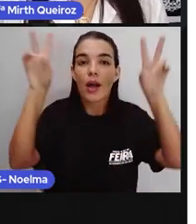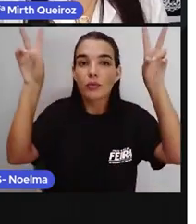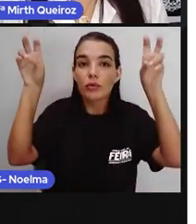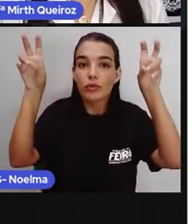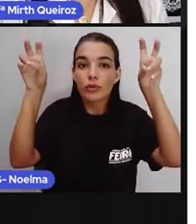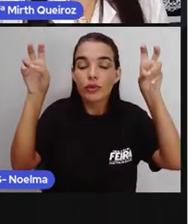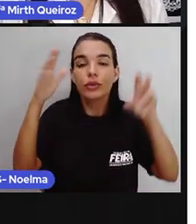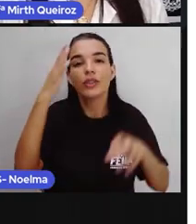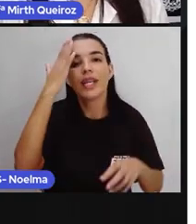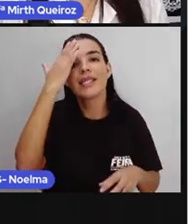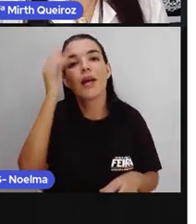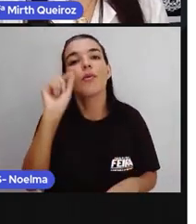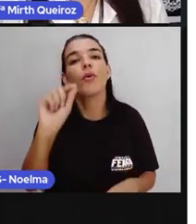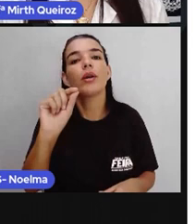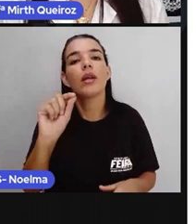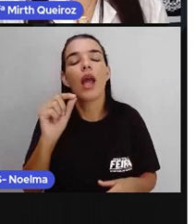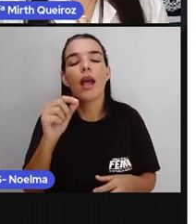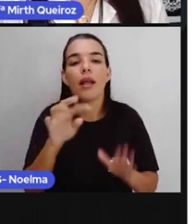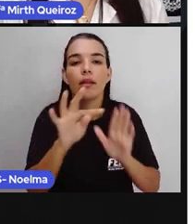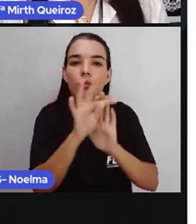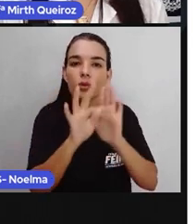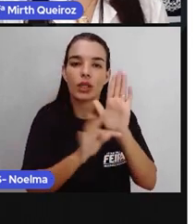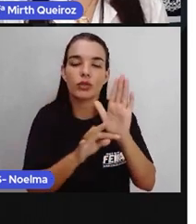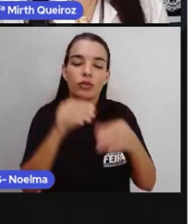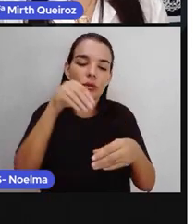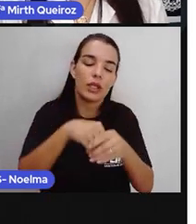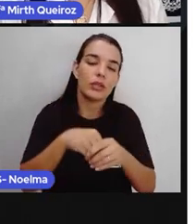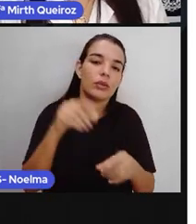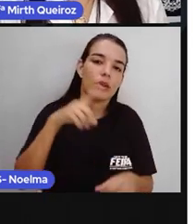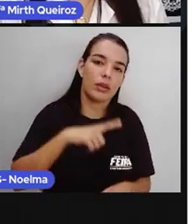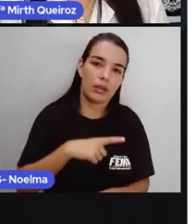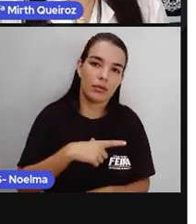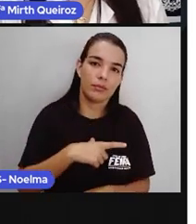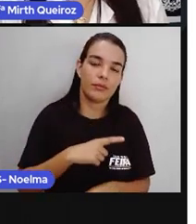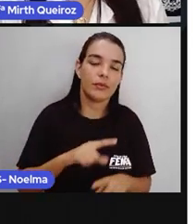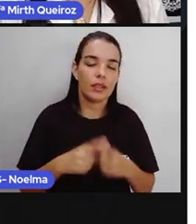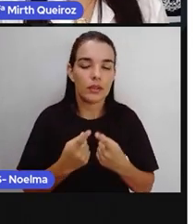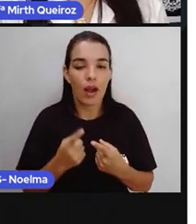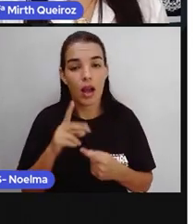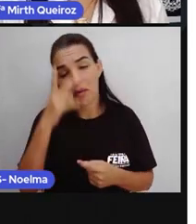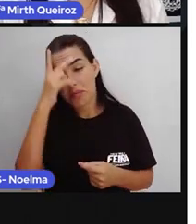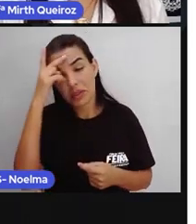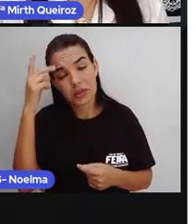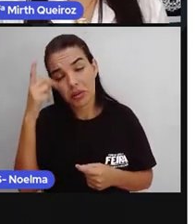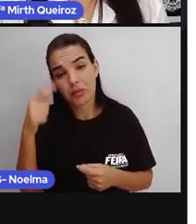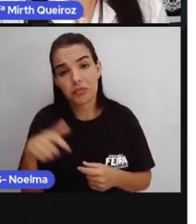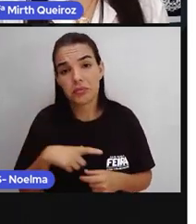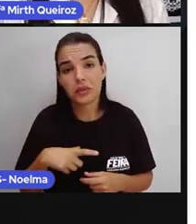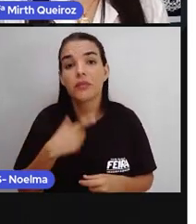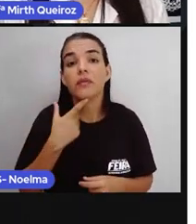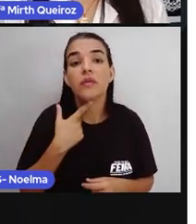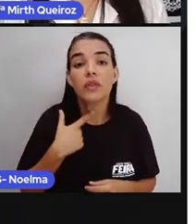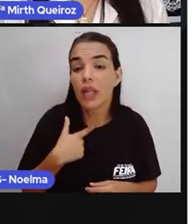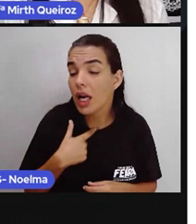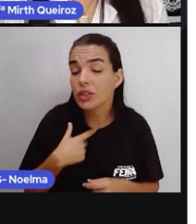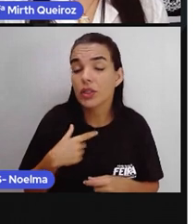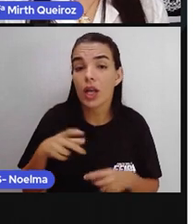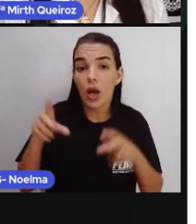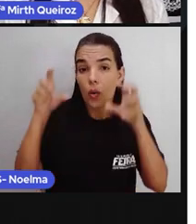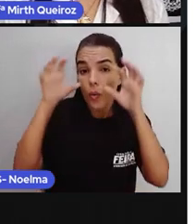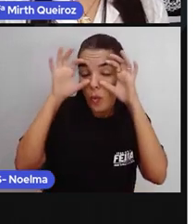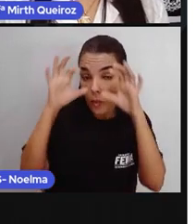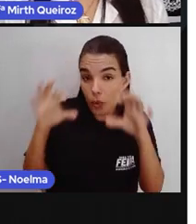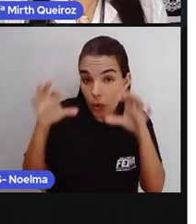sabe de que se trata o assunto. E, a partir do tipo de assunto, né? Que está lendo o título, ela pode